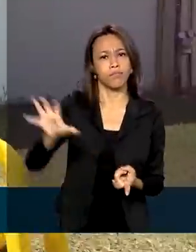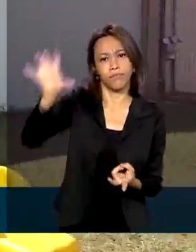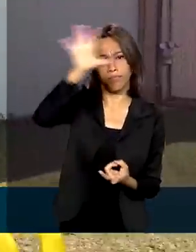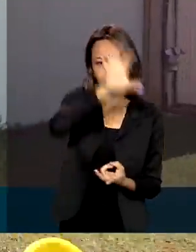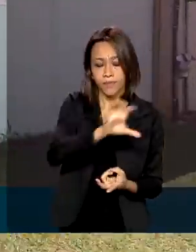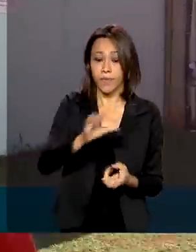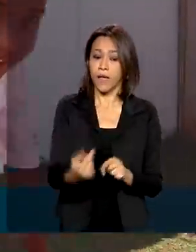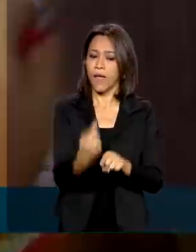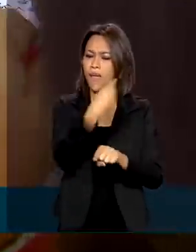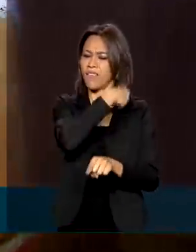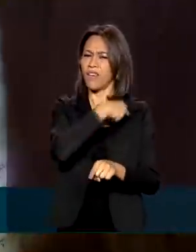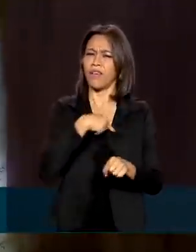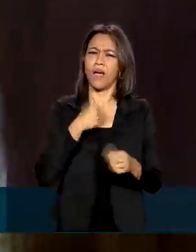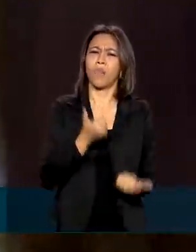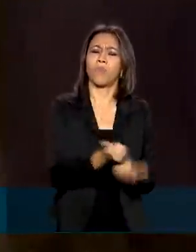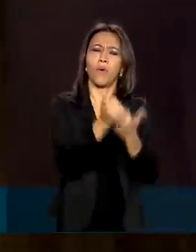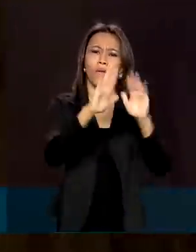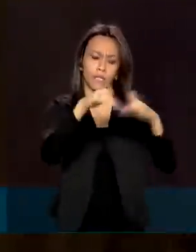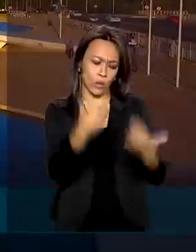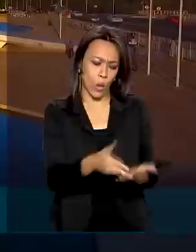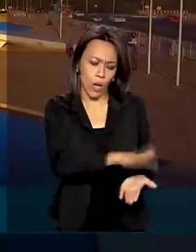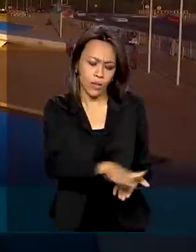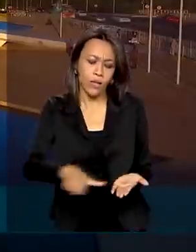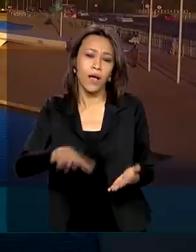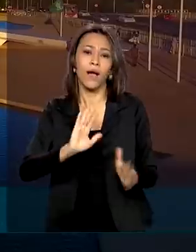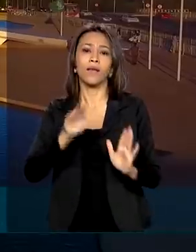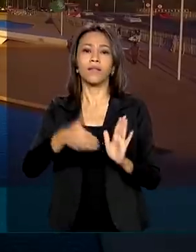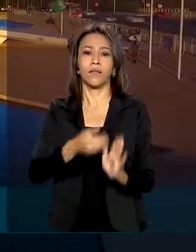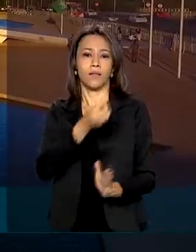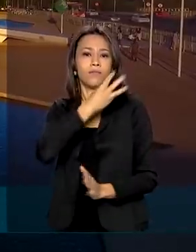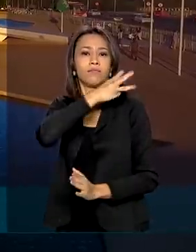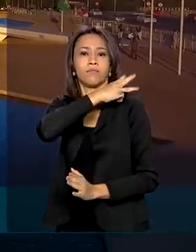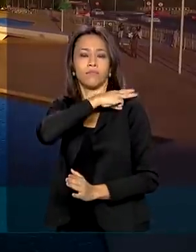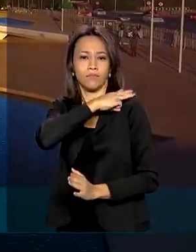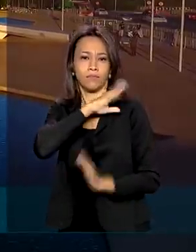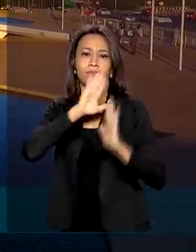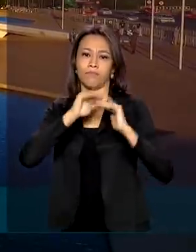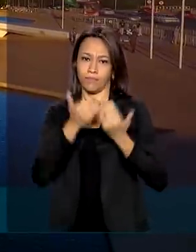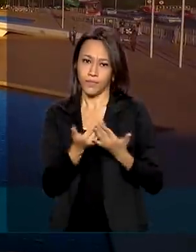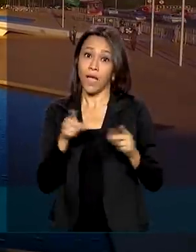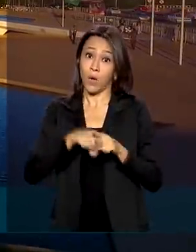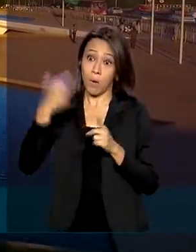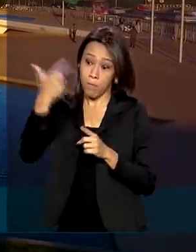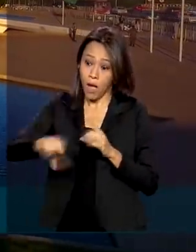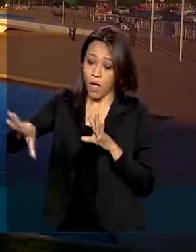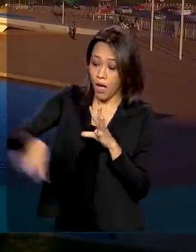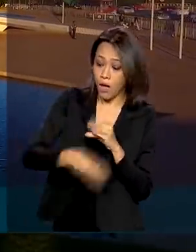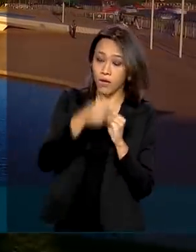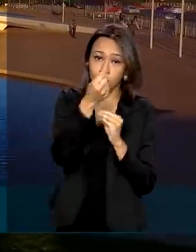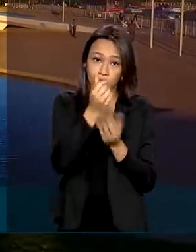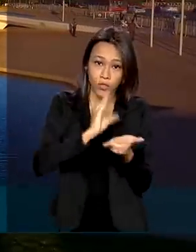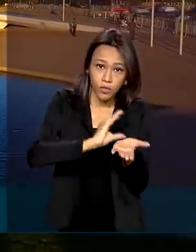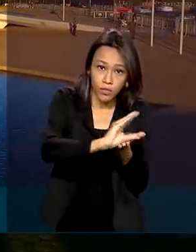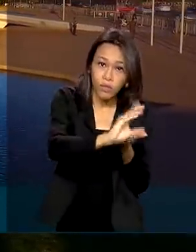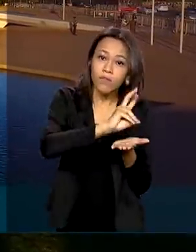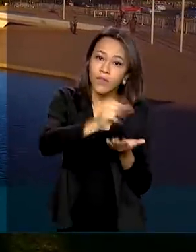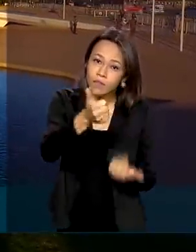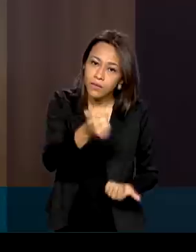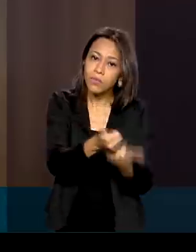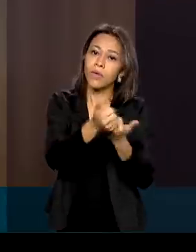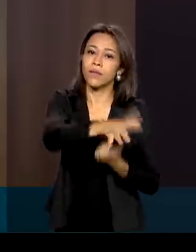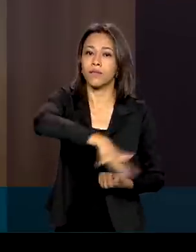atende desde creches até o ensino médio. Agora, mais recursos da União serão destinados para a